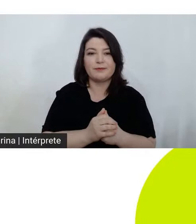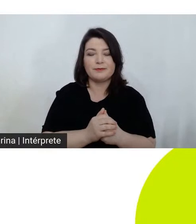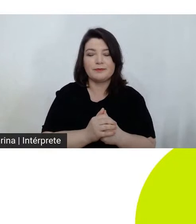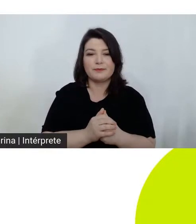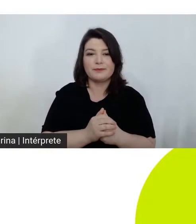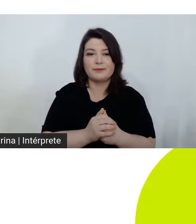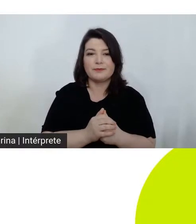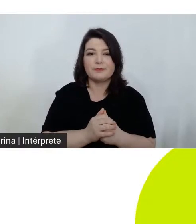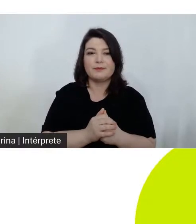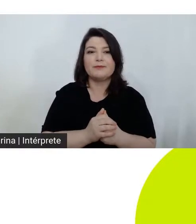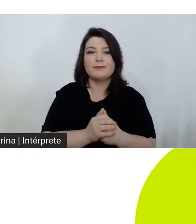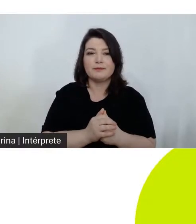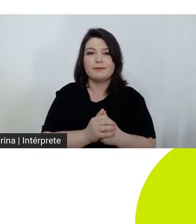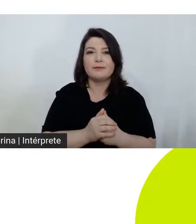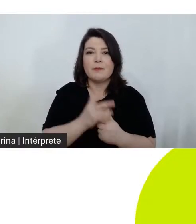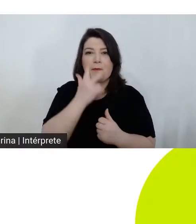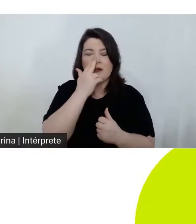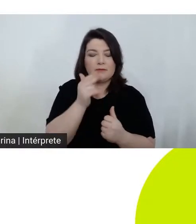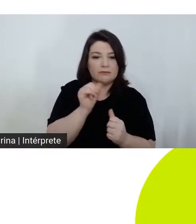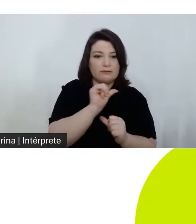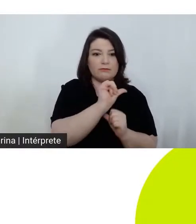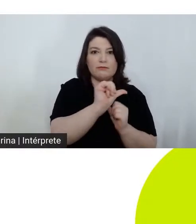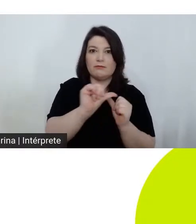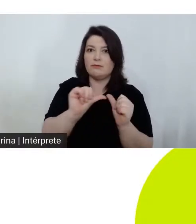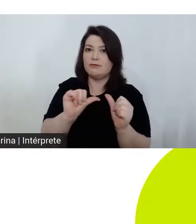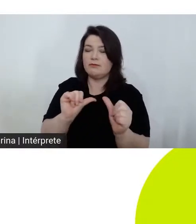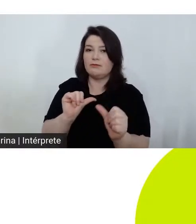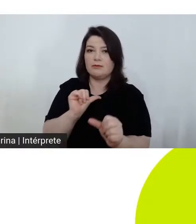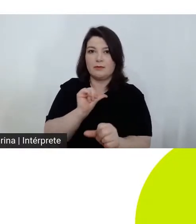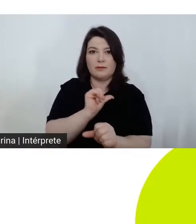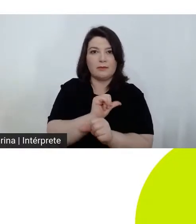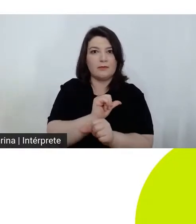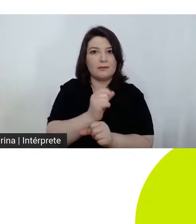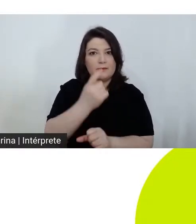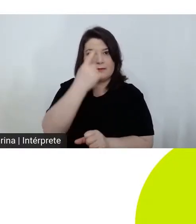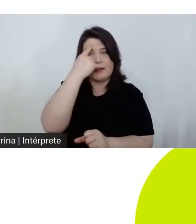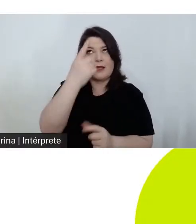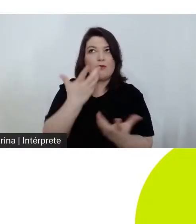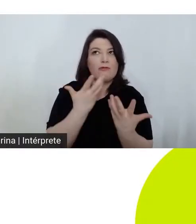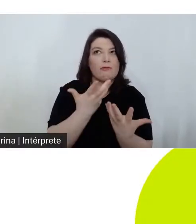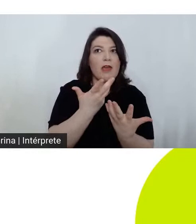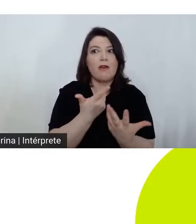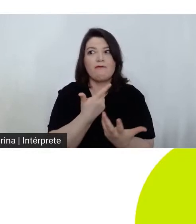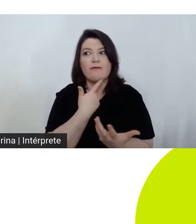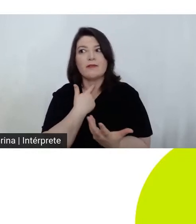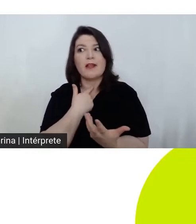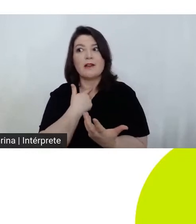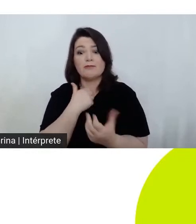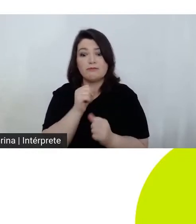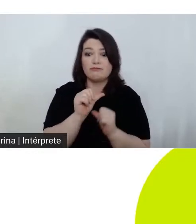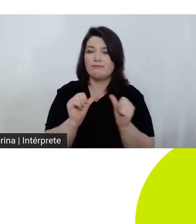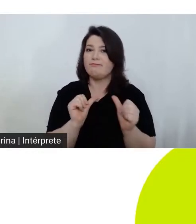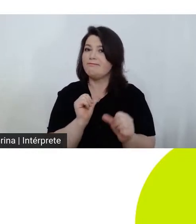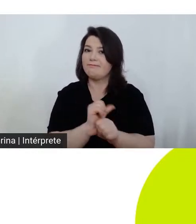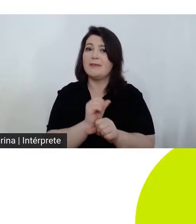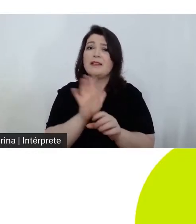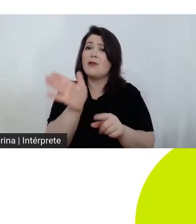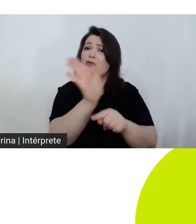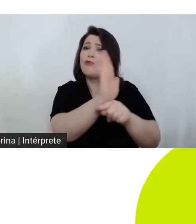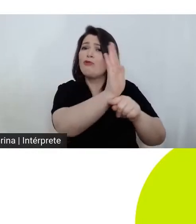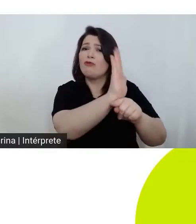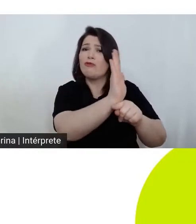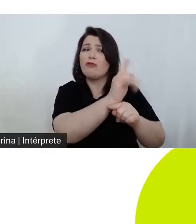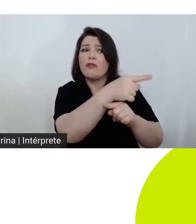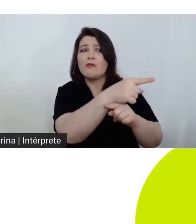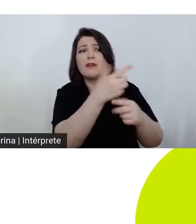por subverter mesmo as nossas melhores intenções e ao longo do filme nós vamos ver da forma como a